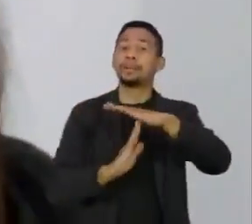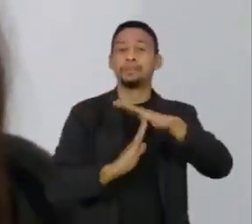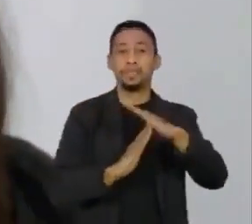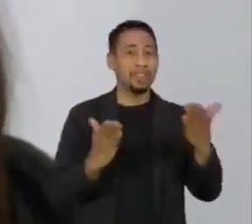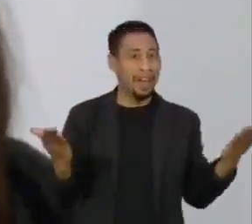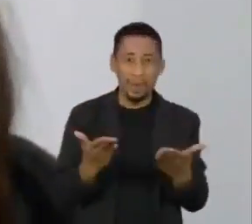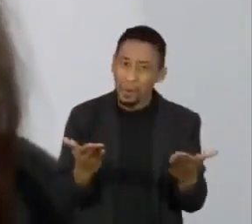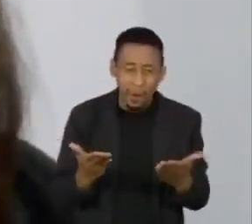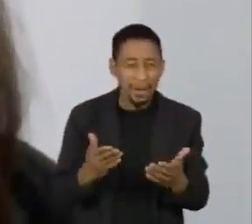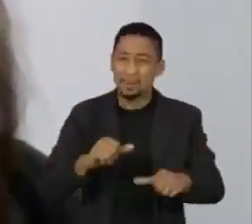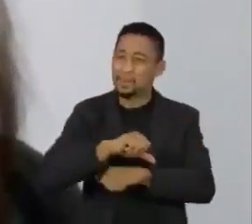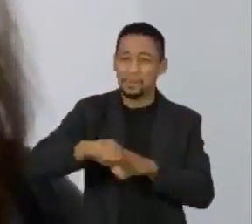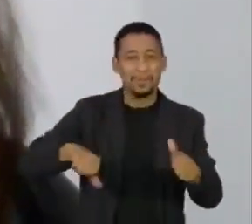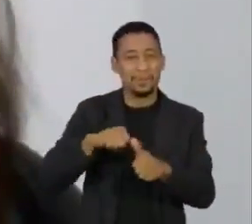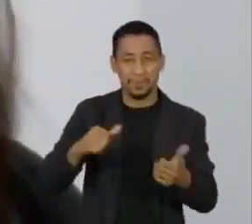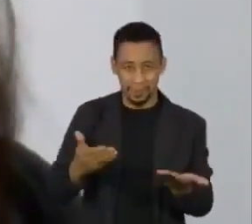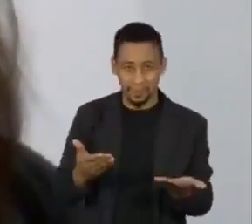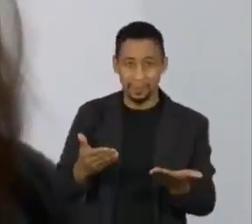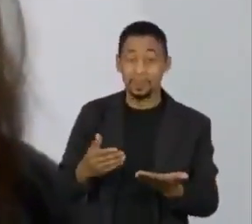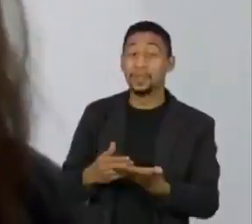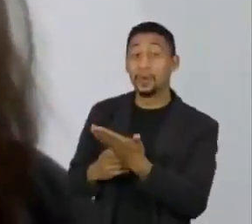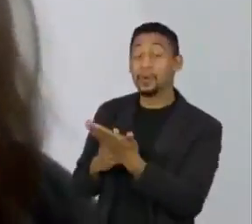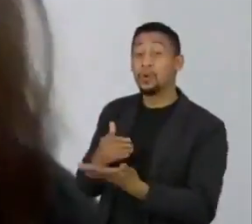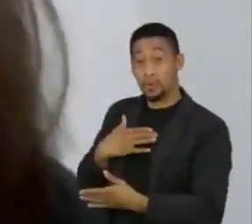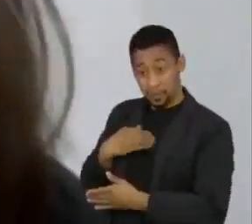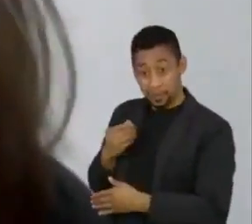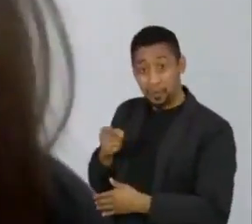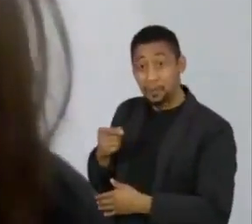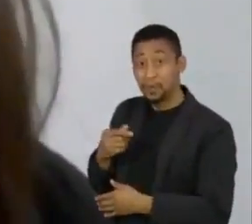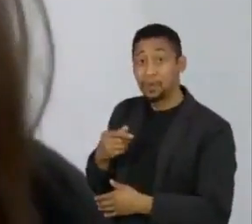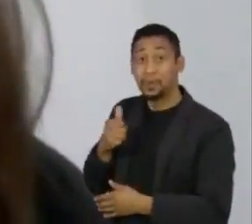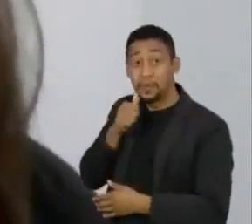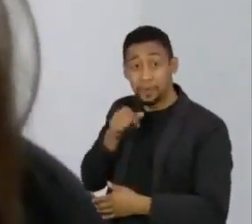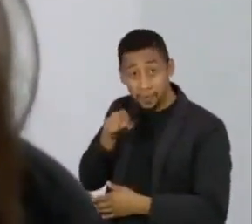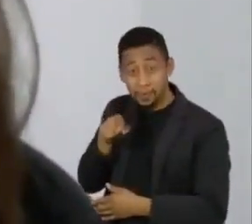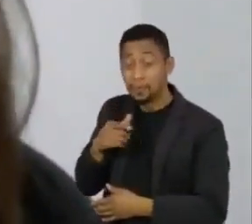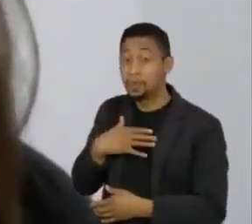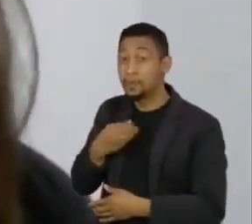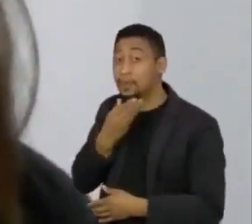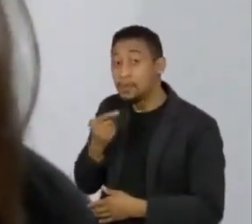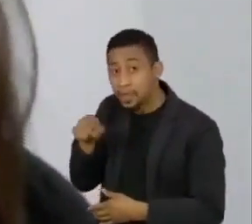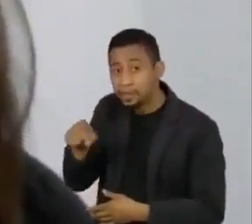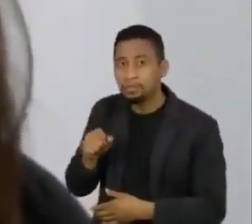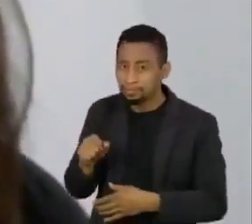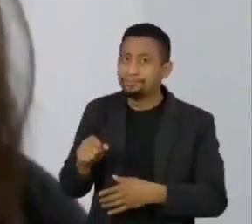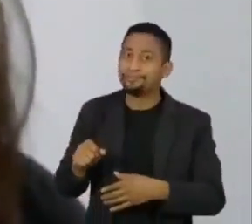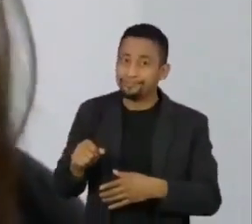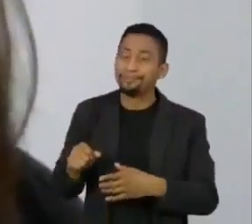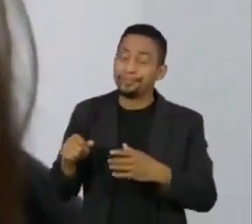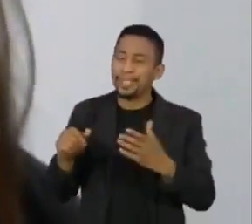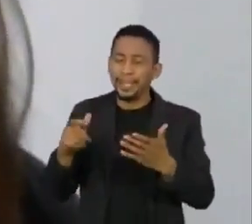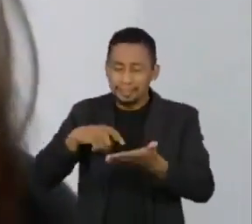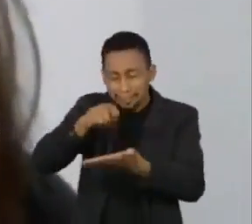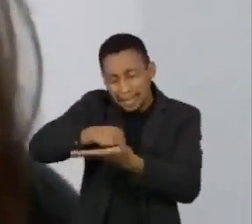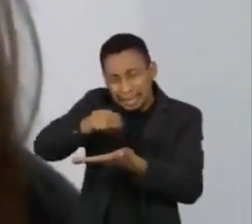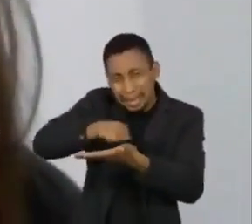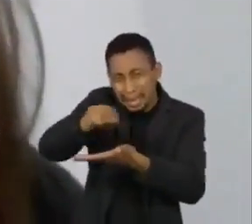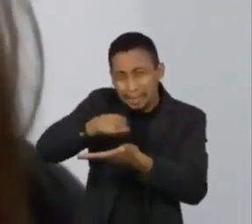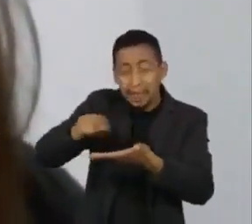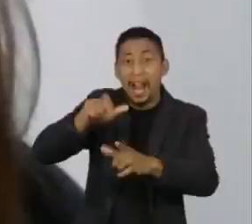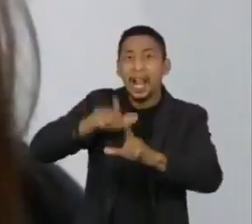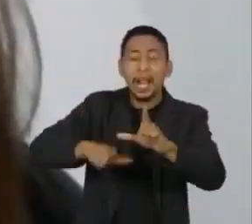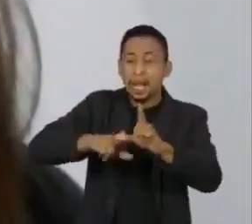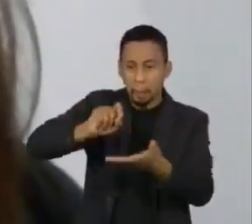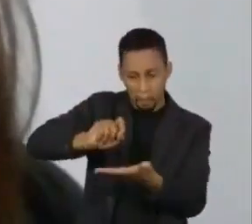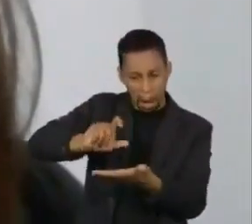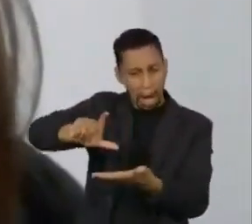olhos, a letra dele ao escrever começou a ficar maior, mas o que mais ficou gritante